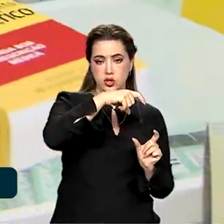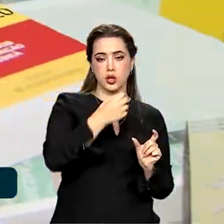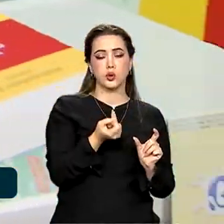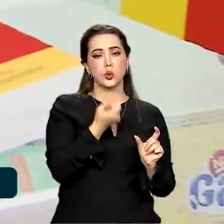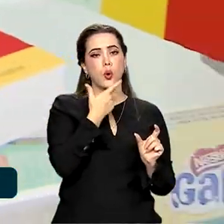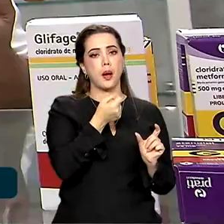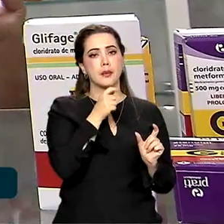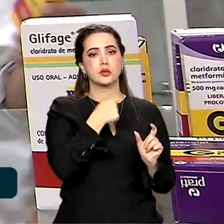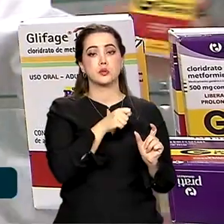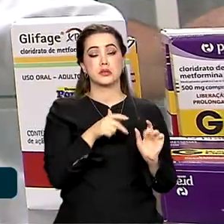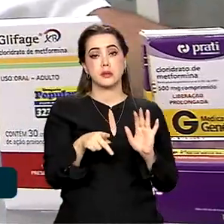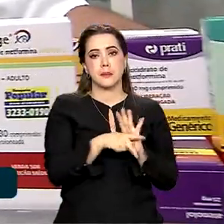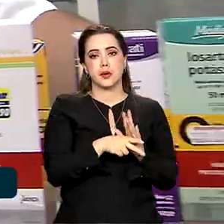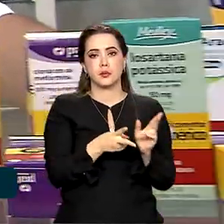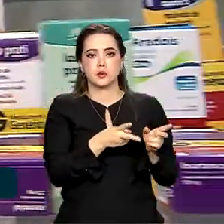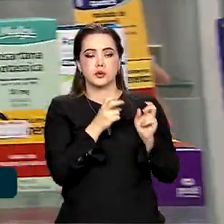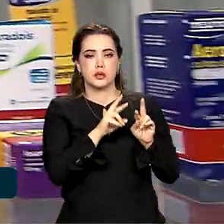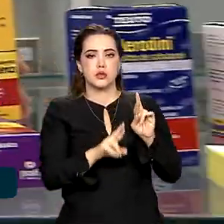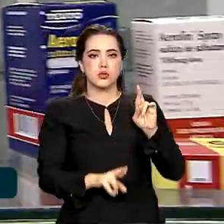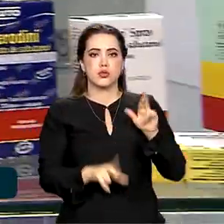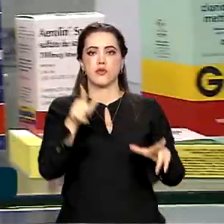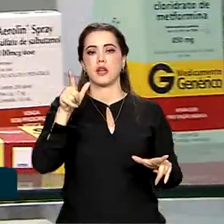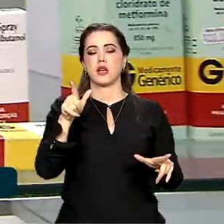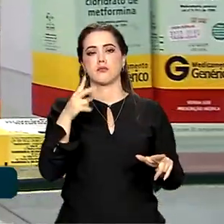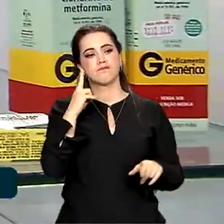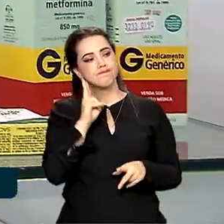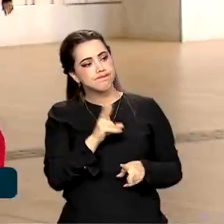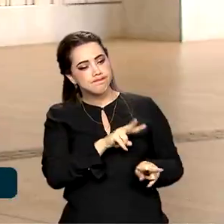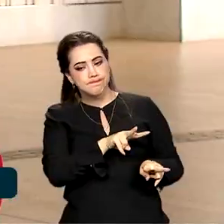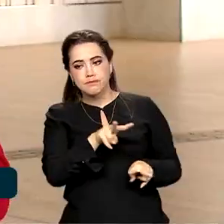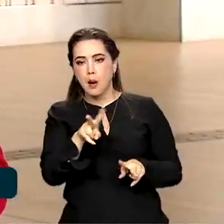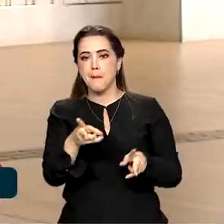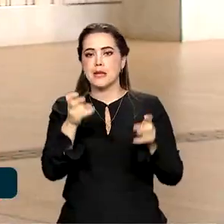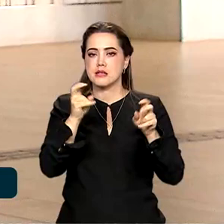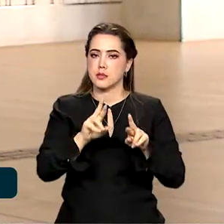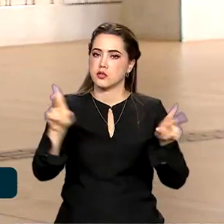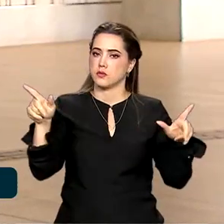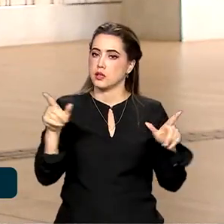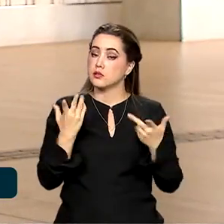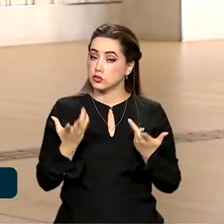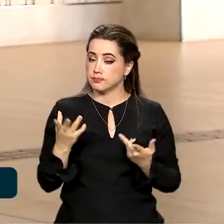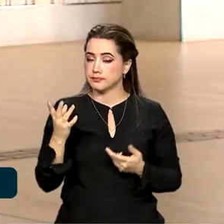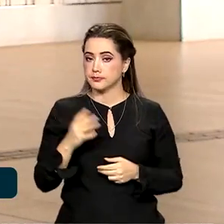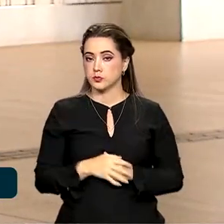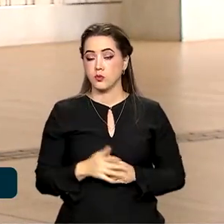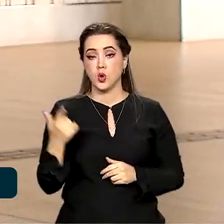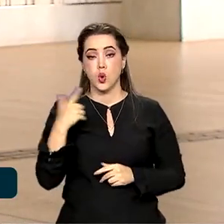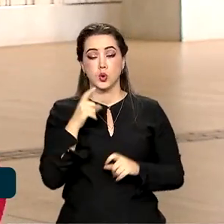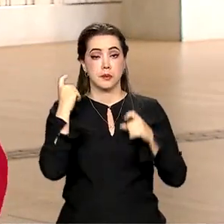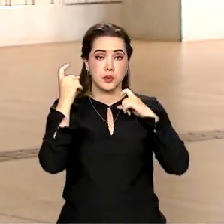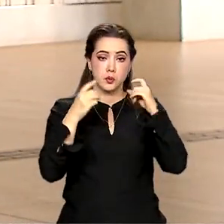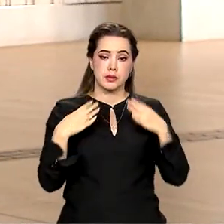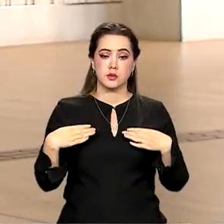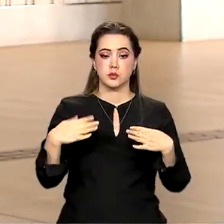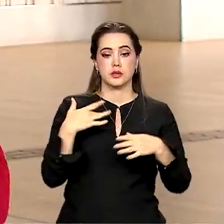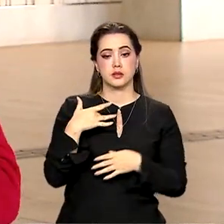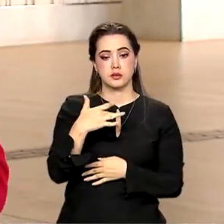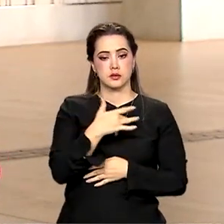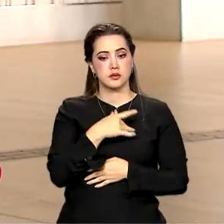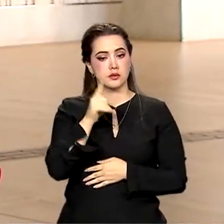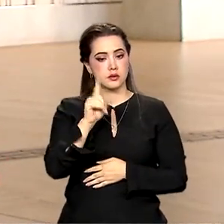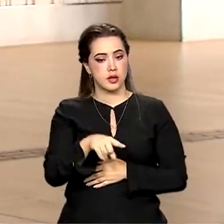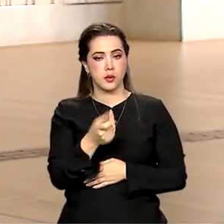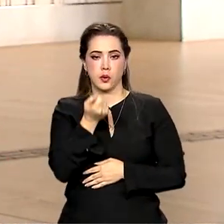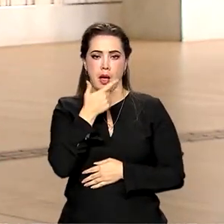possuir características que se diferenciem entre si. Outra grande preocupação do Ministério da Saúde é com a